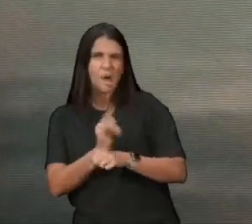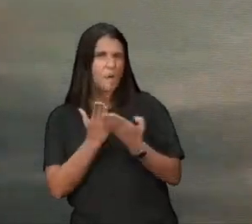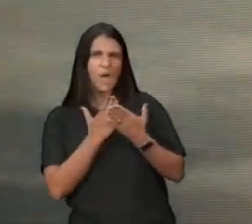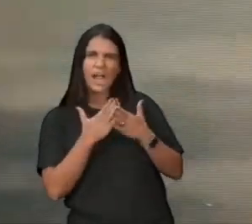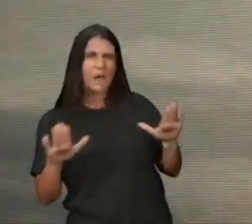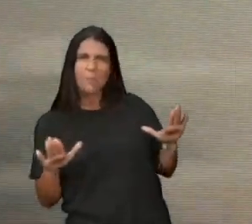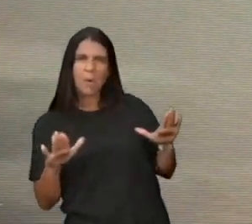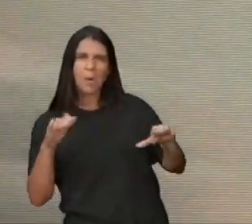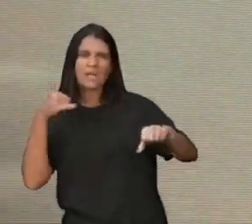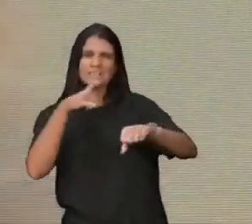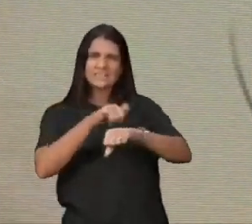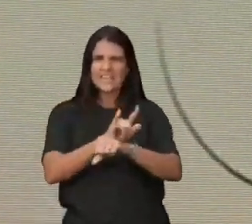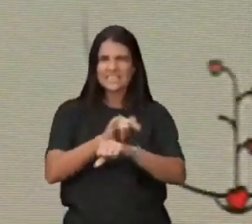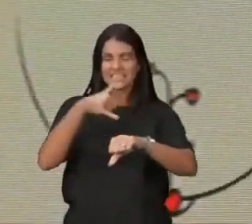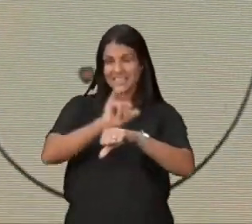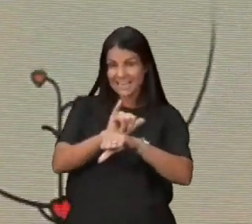está tendo mais respeito,